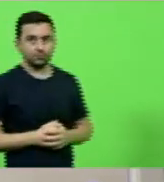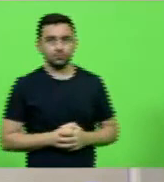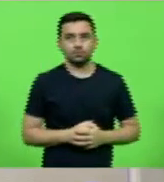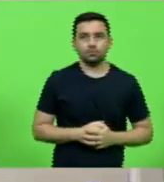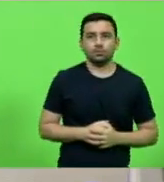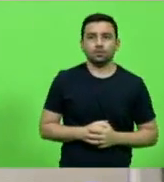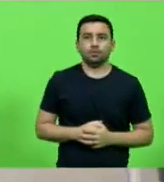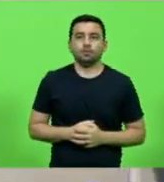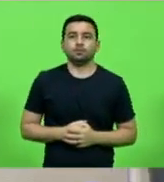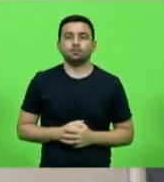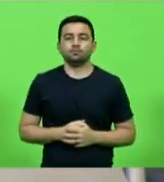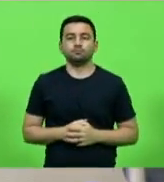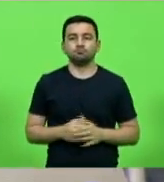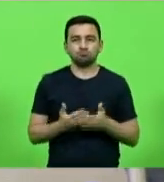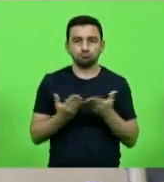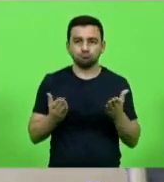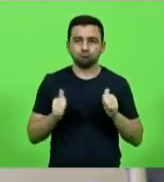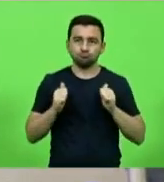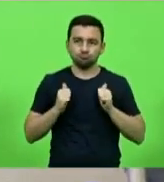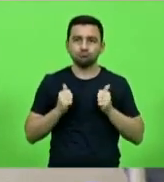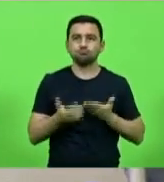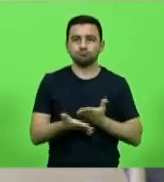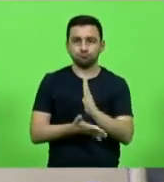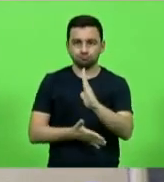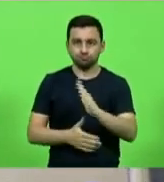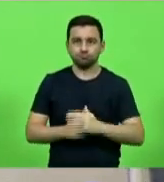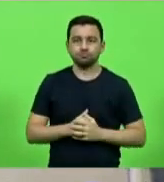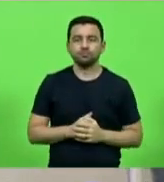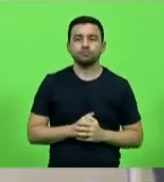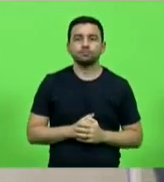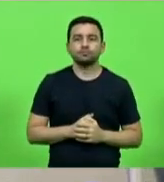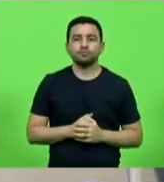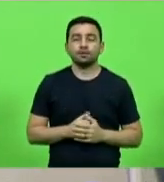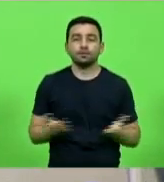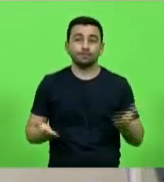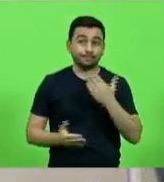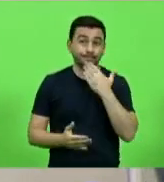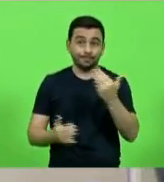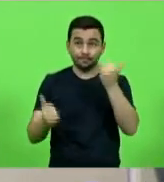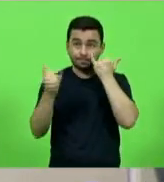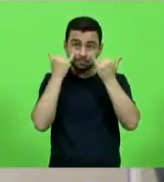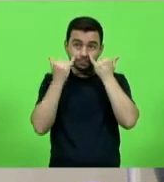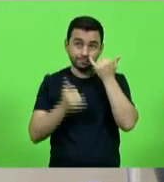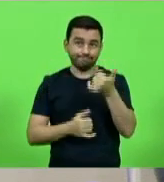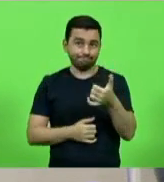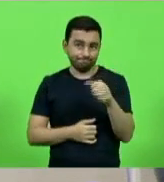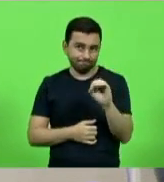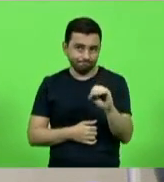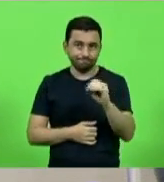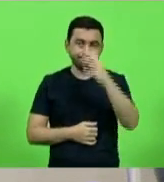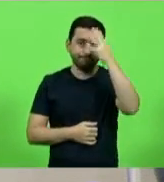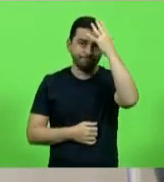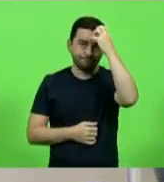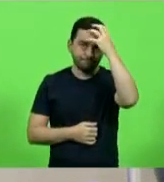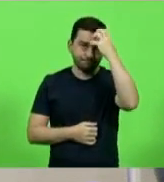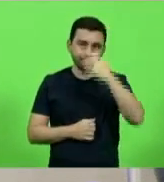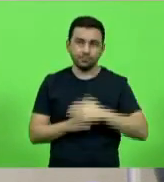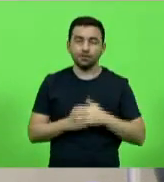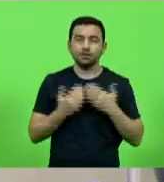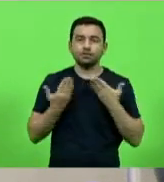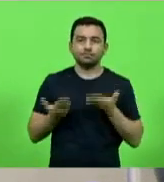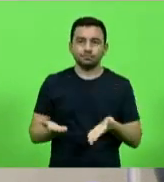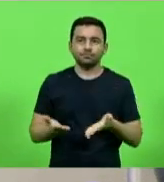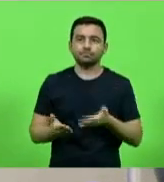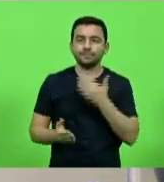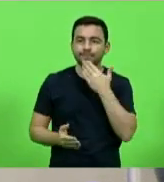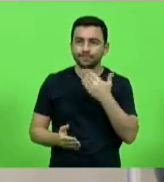permaneça como se encontra, aprovado por unanimidade, pedido de informação 10, autor deputado Ismael dos Santos, solicitando ao chefe da Casa Civil